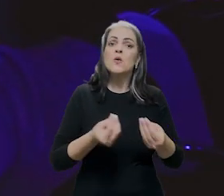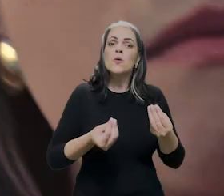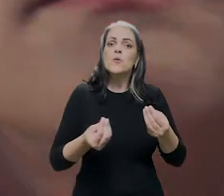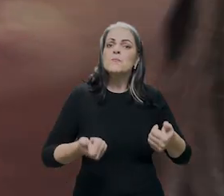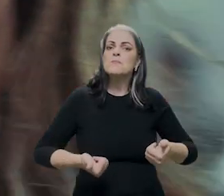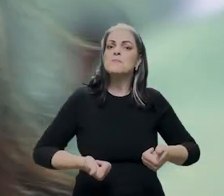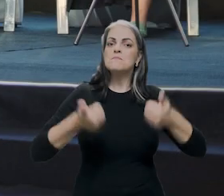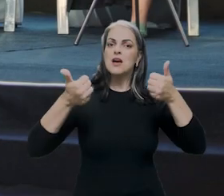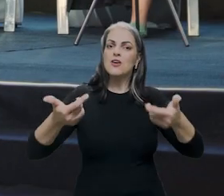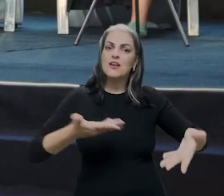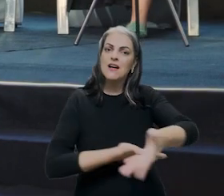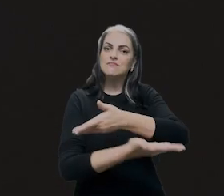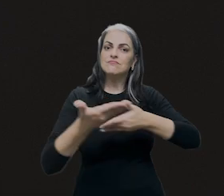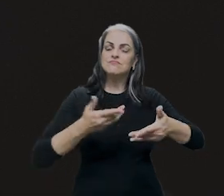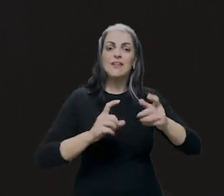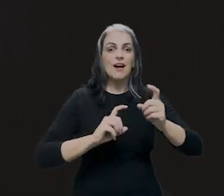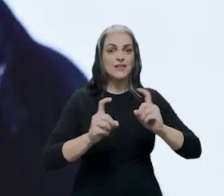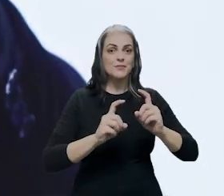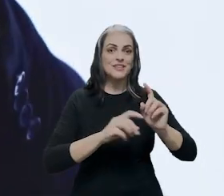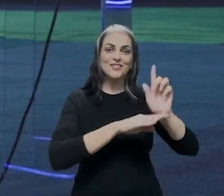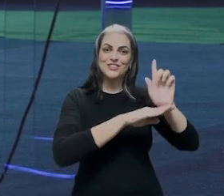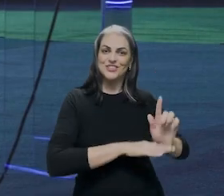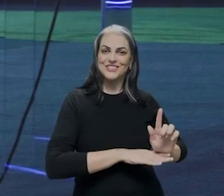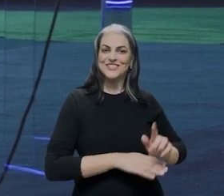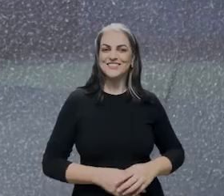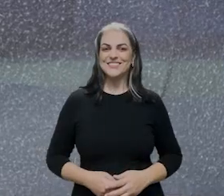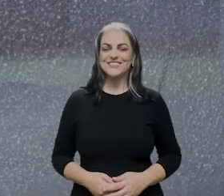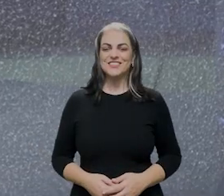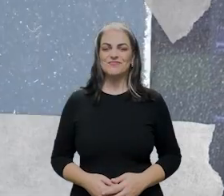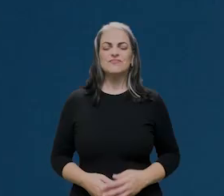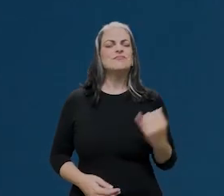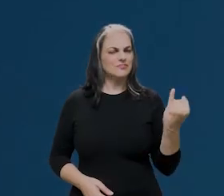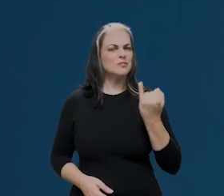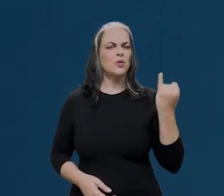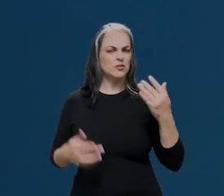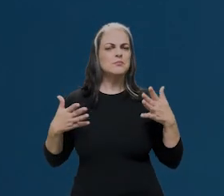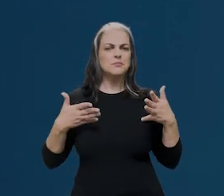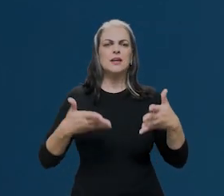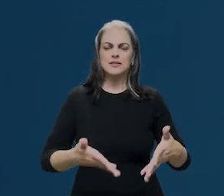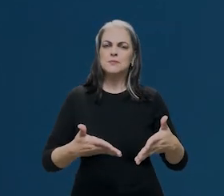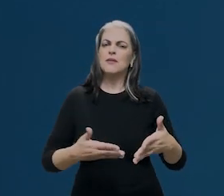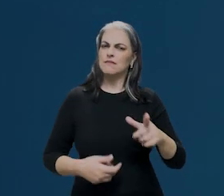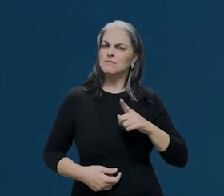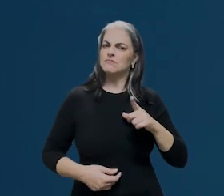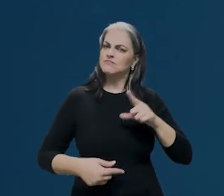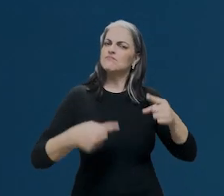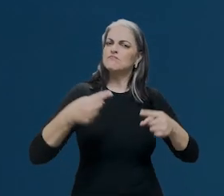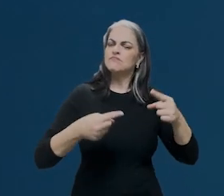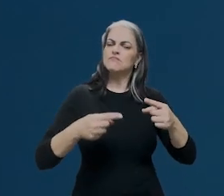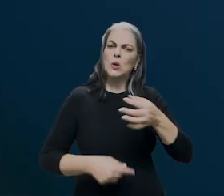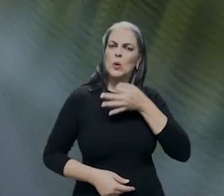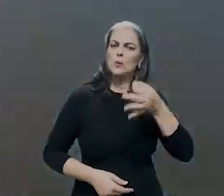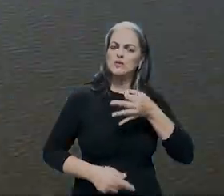melhorar essa participação e essa governança dentro da gestão. A importância de participar e de trazermos a